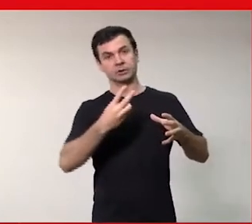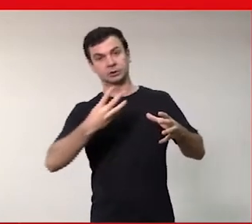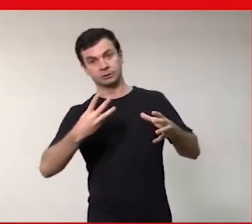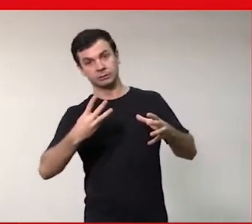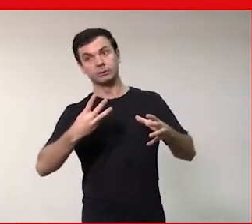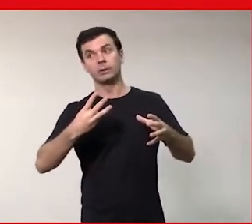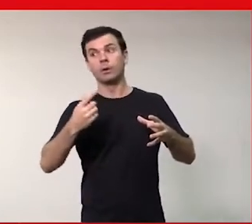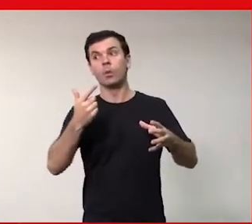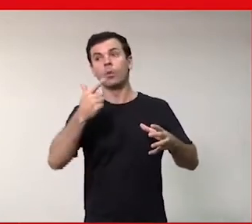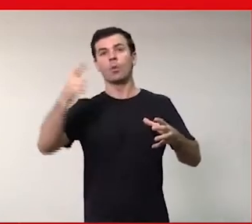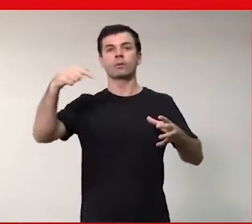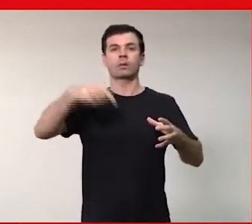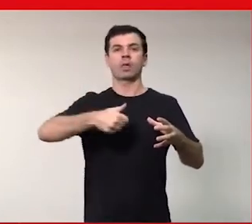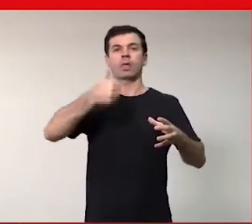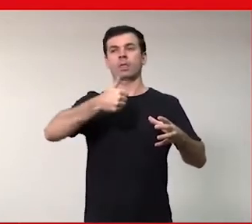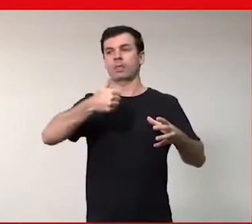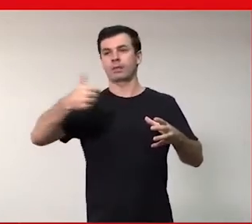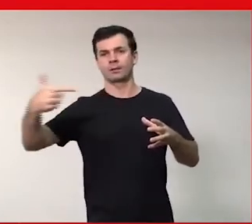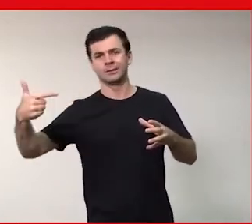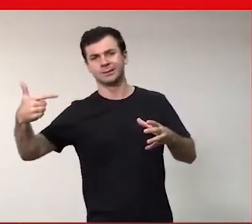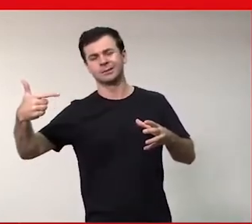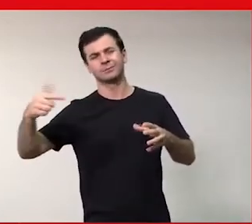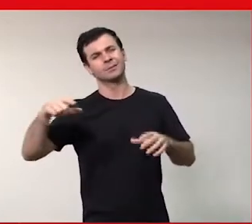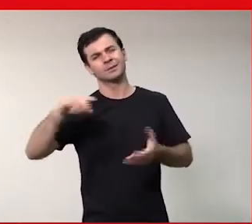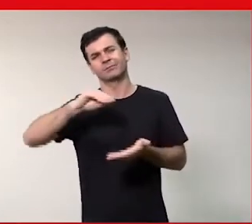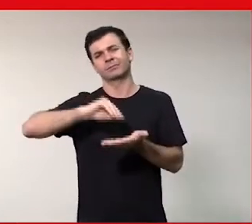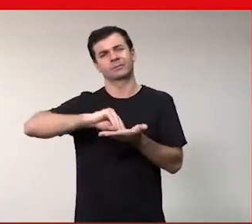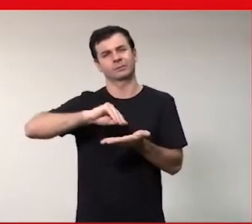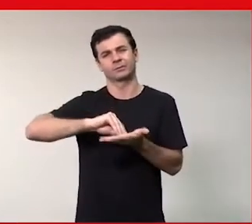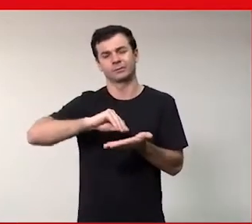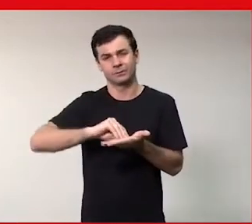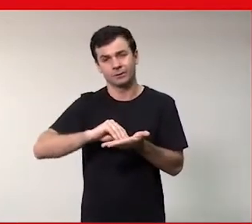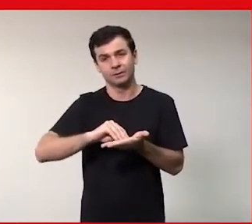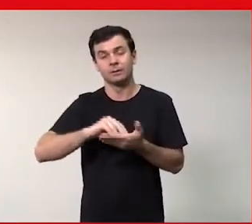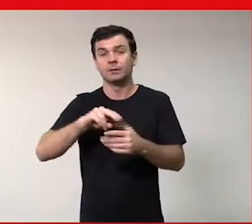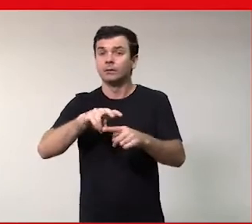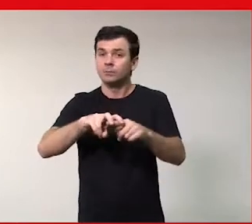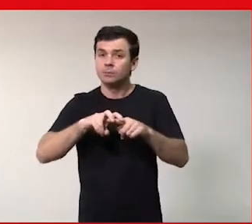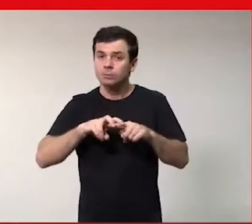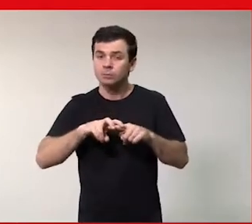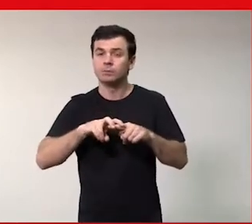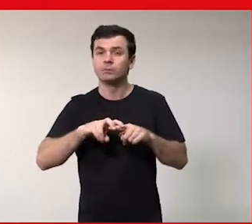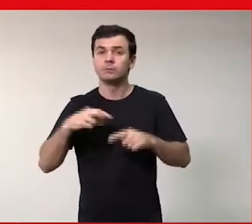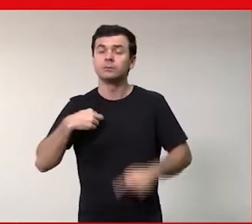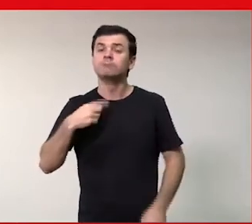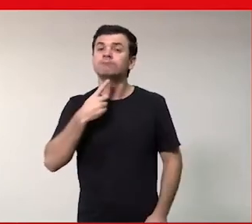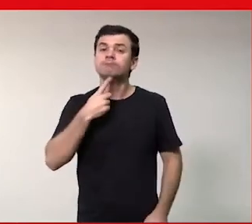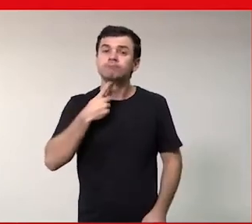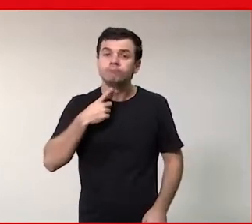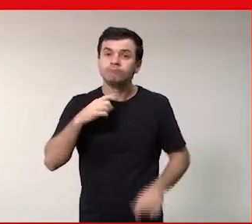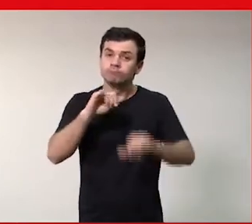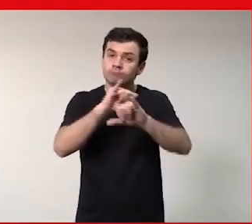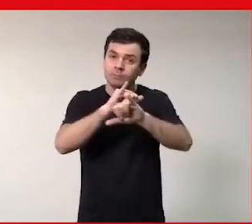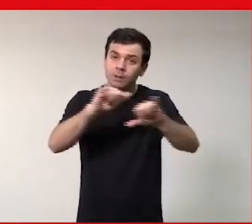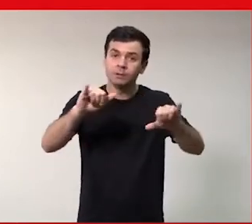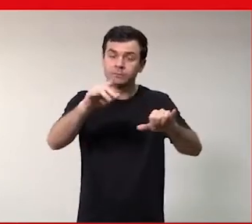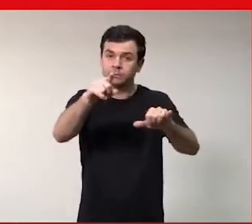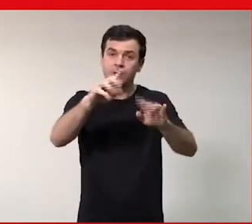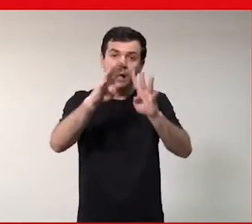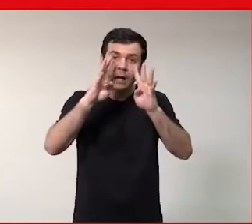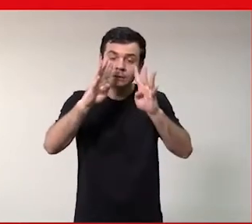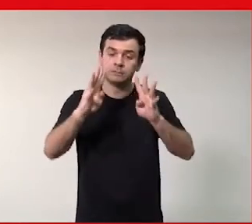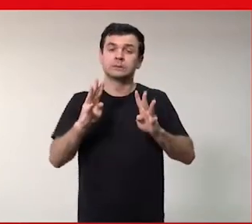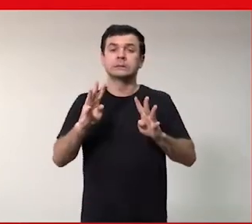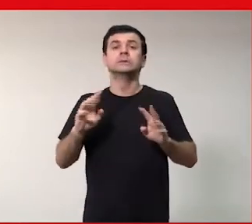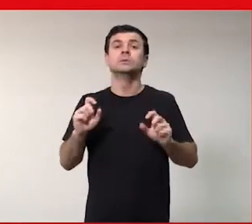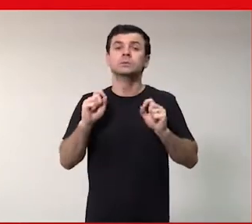o mercado. Mas é muito ruim. E é com isso que eu quero chamar atenção para essa fala a importância